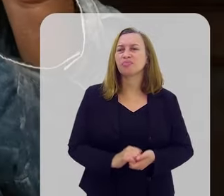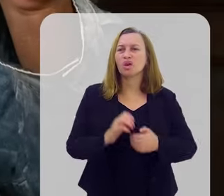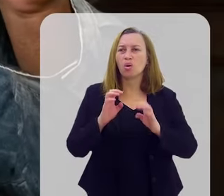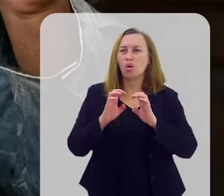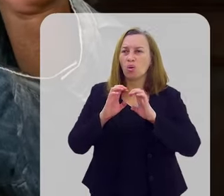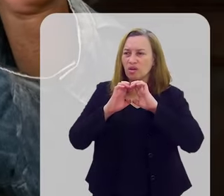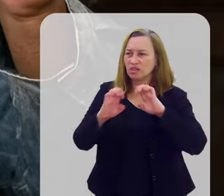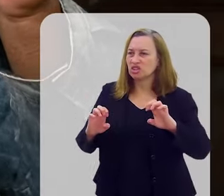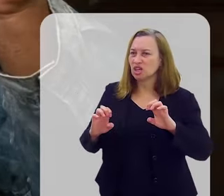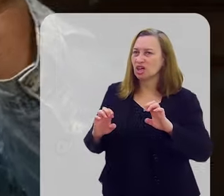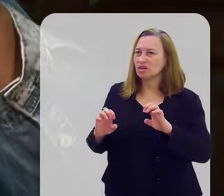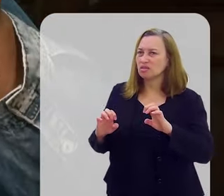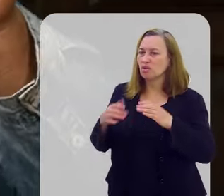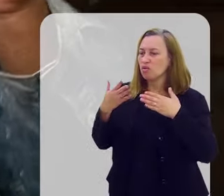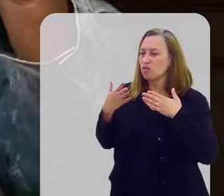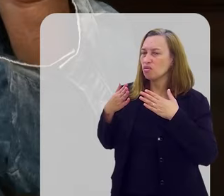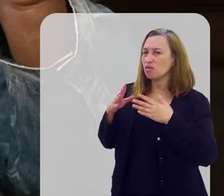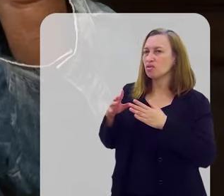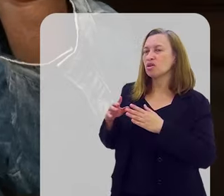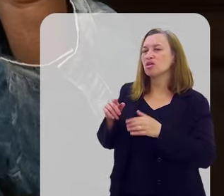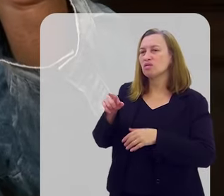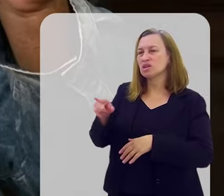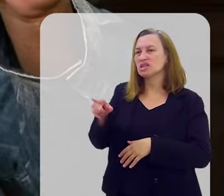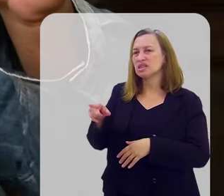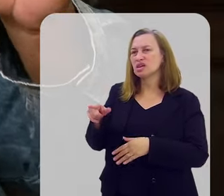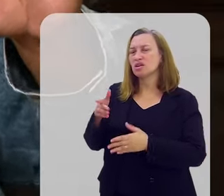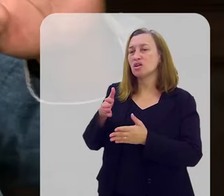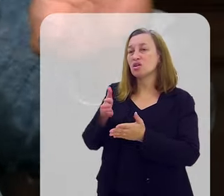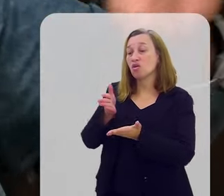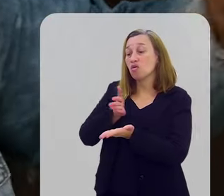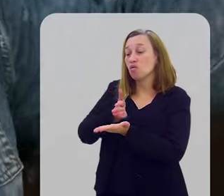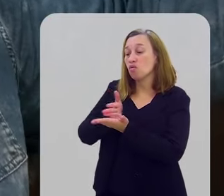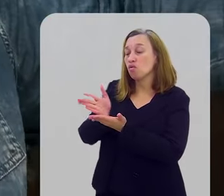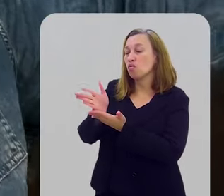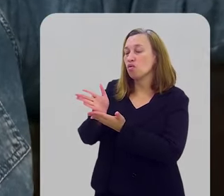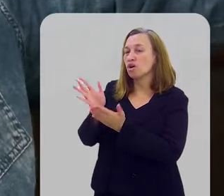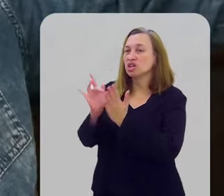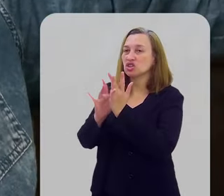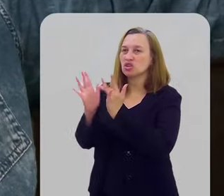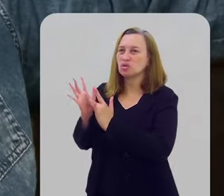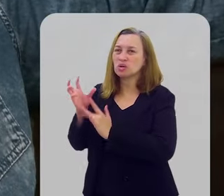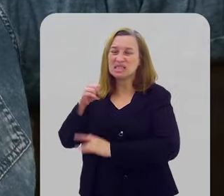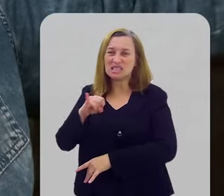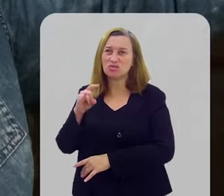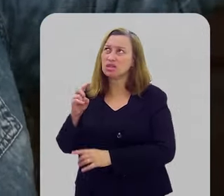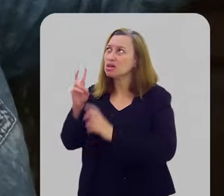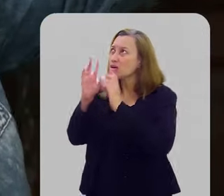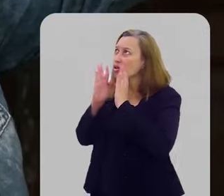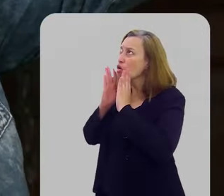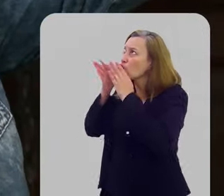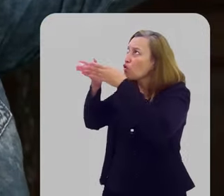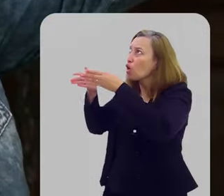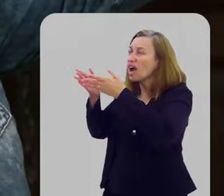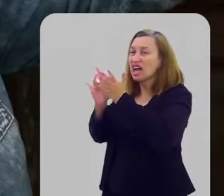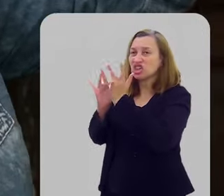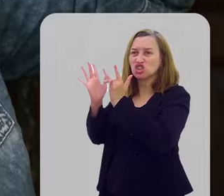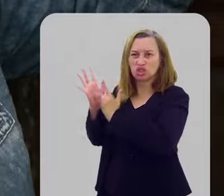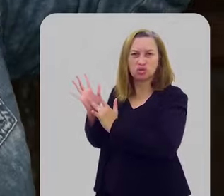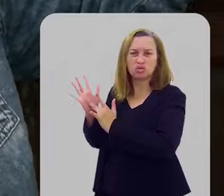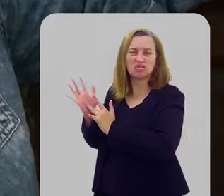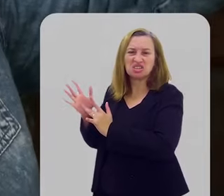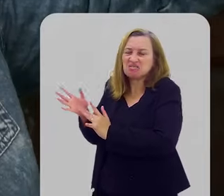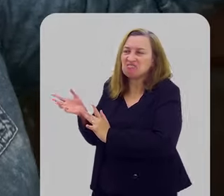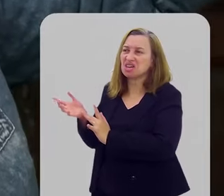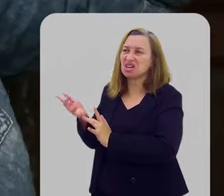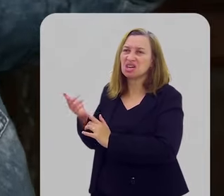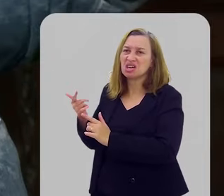olhar para Jesus. Quando você olha para Jesus, você não se importa com quem falou mal de você, se o pastor falou algo errado. Você não